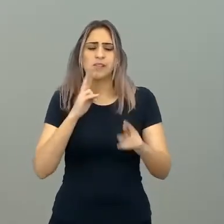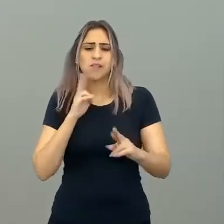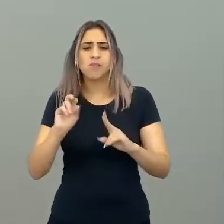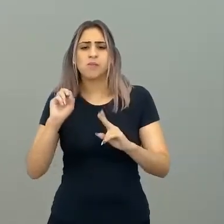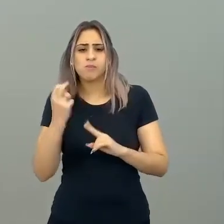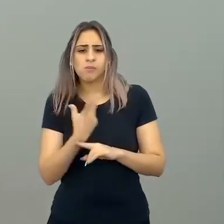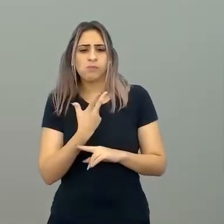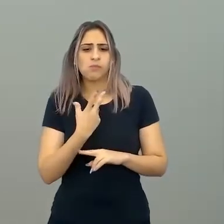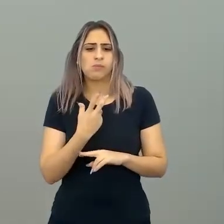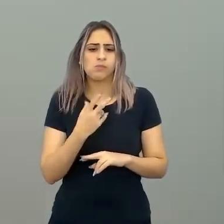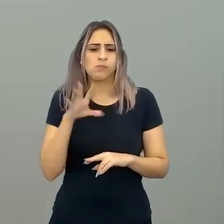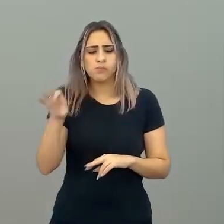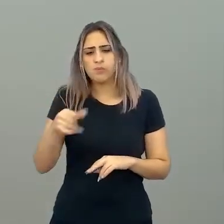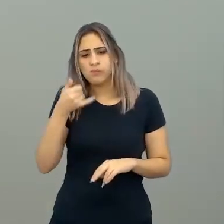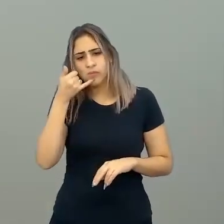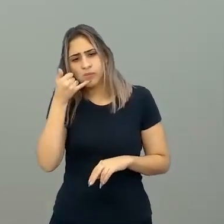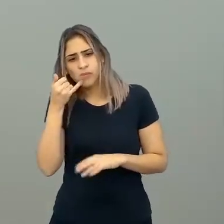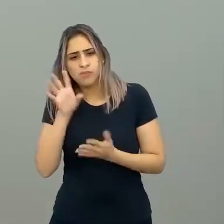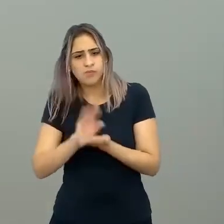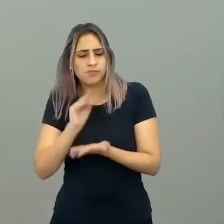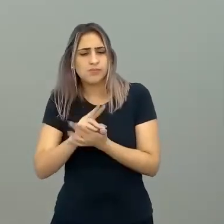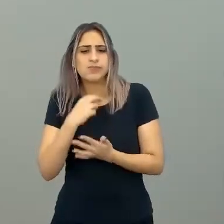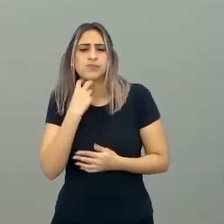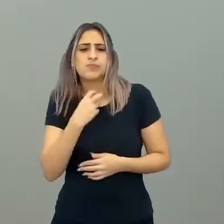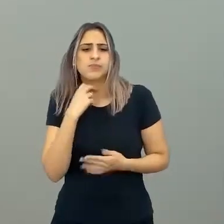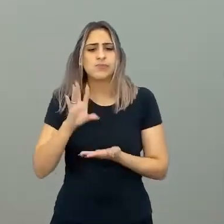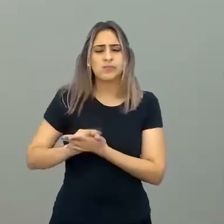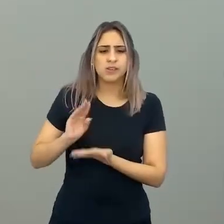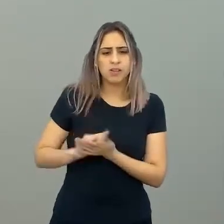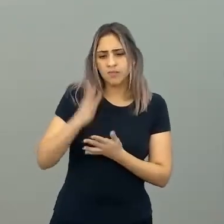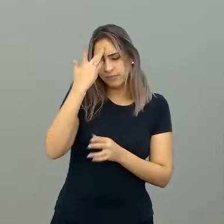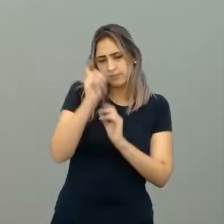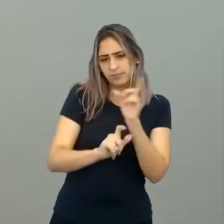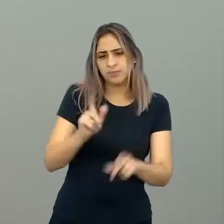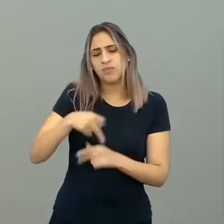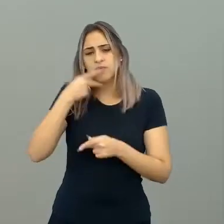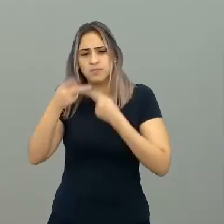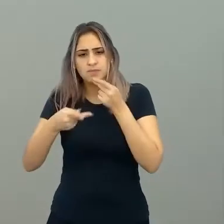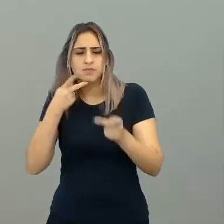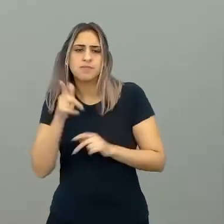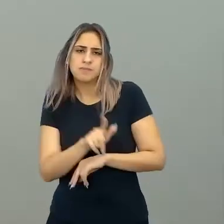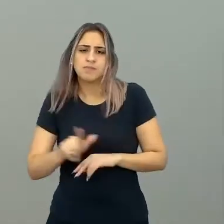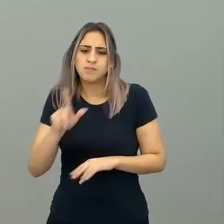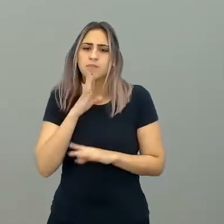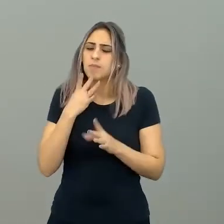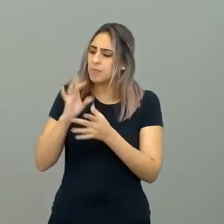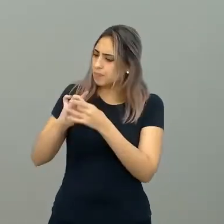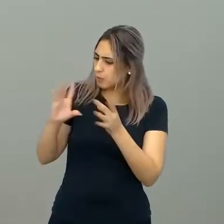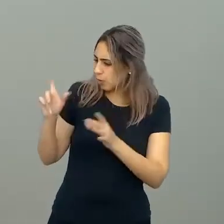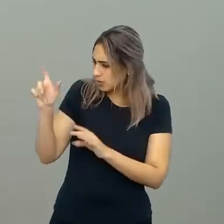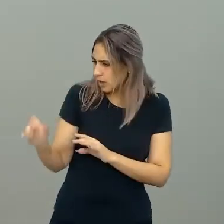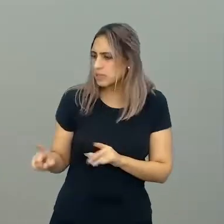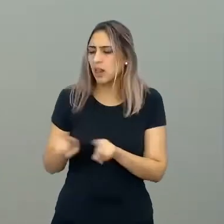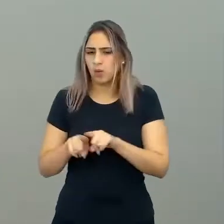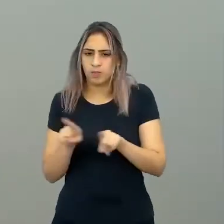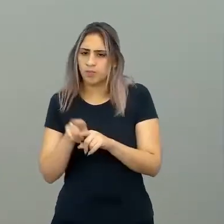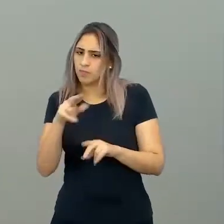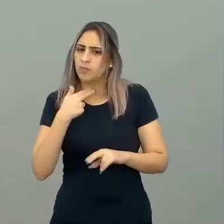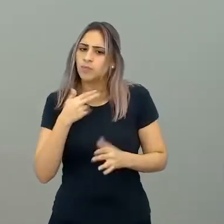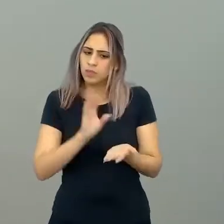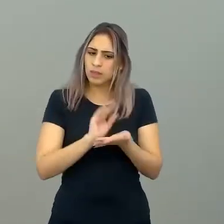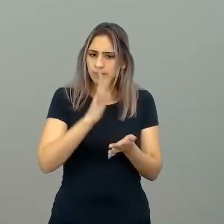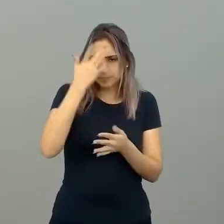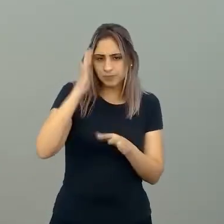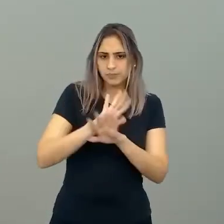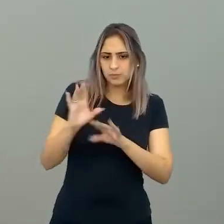grave, tipo, pegue o seu ar, um gravador de voz, grava o que as pessoas estão falando. Claro, pede autorização para elas. Você também não pode gravar